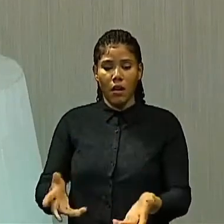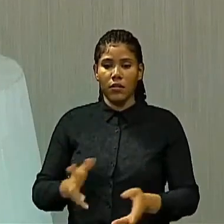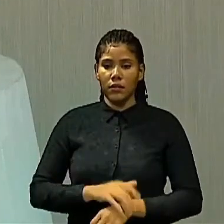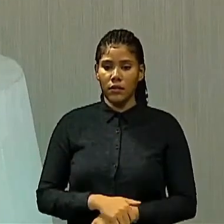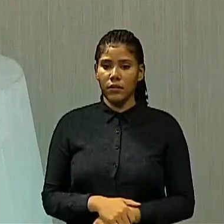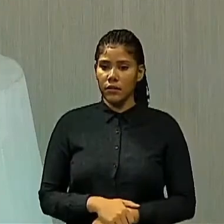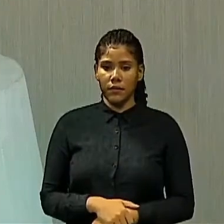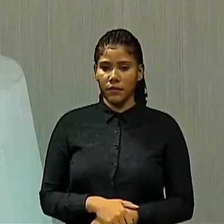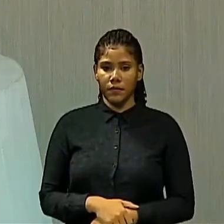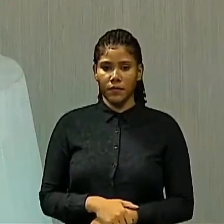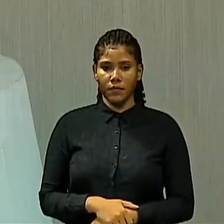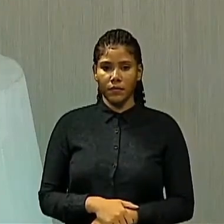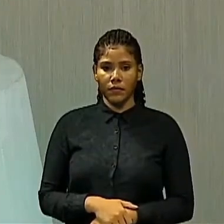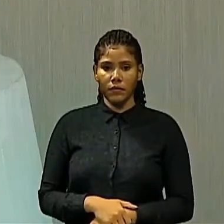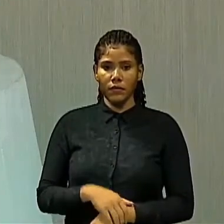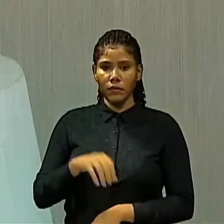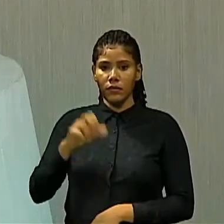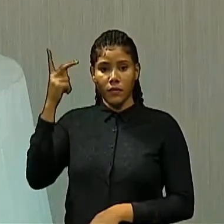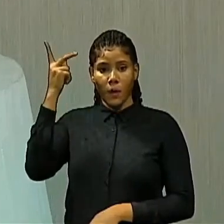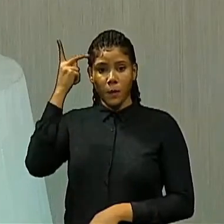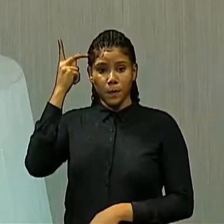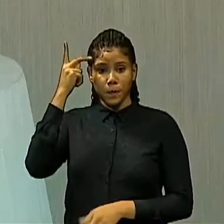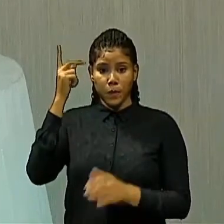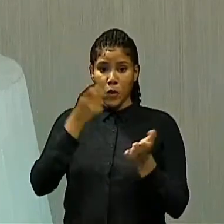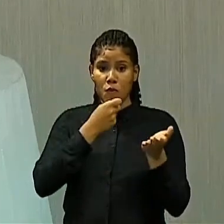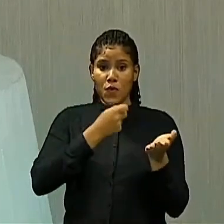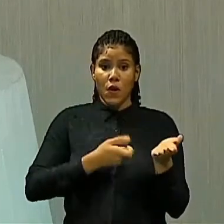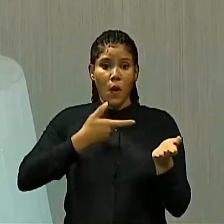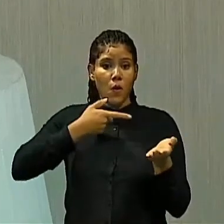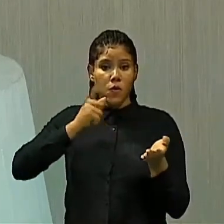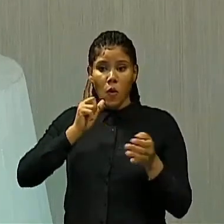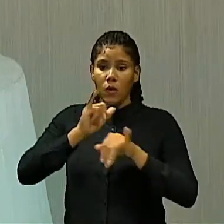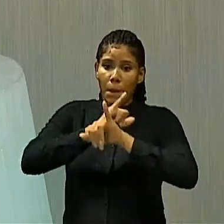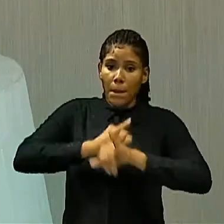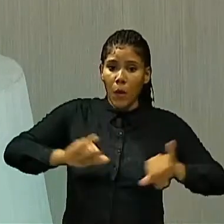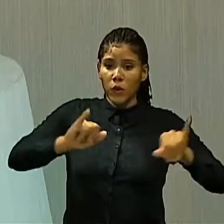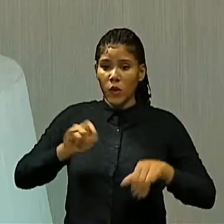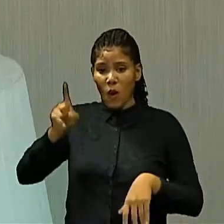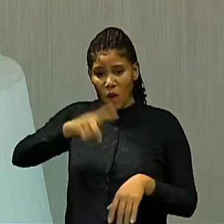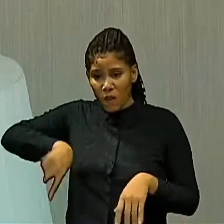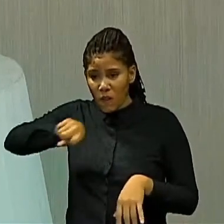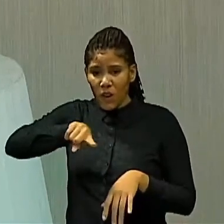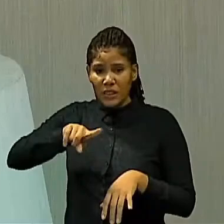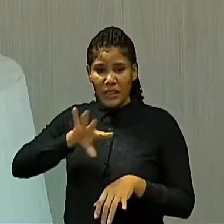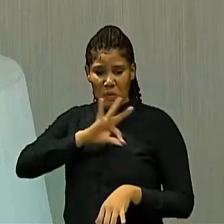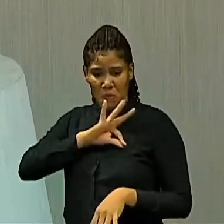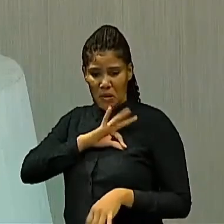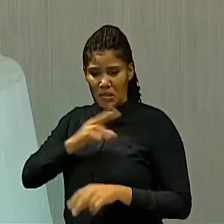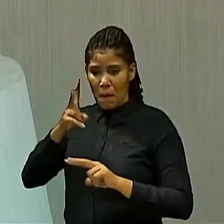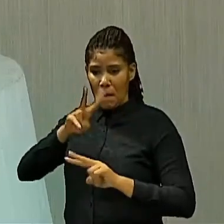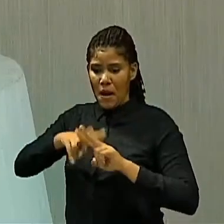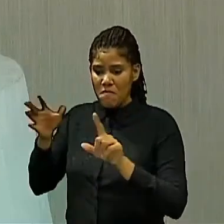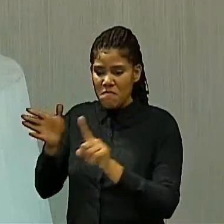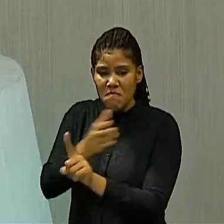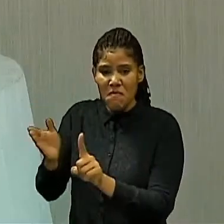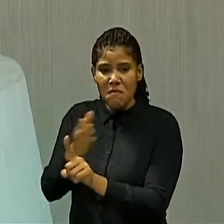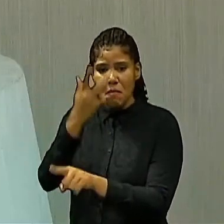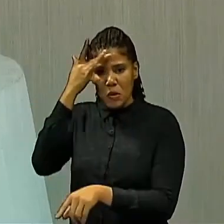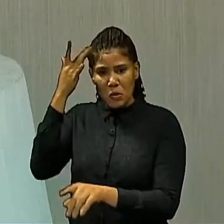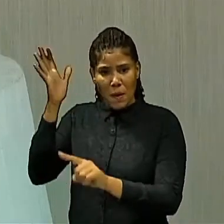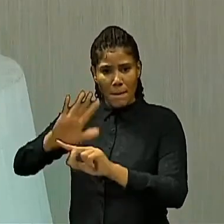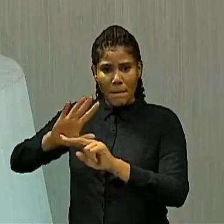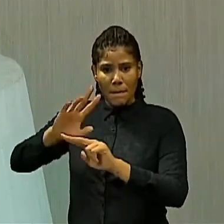como a Folha de São Paulo disse no dia de ontem. É isso que Vossa Excelência quer